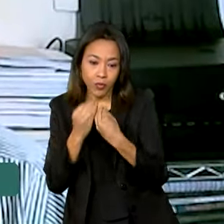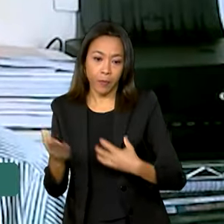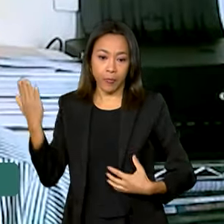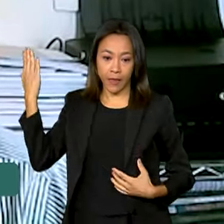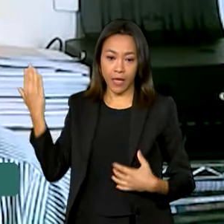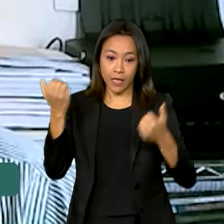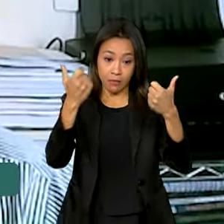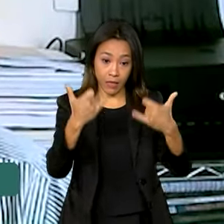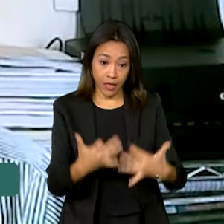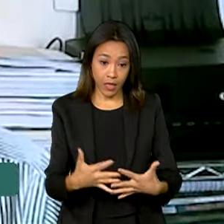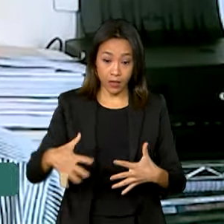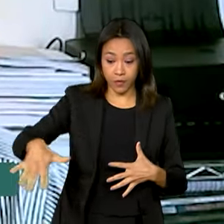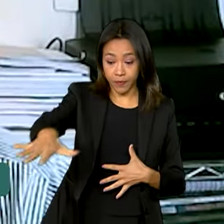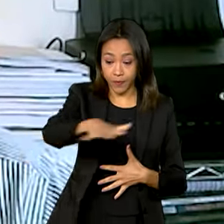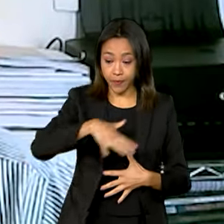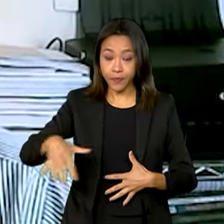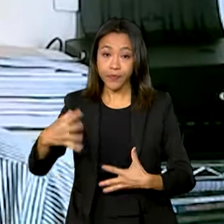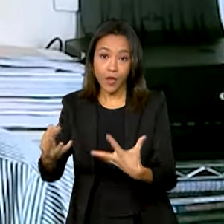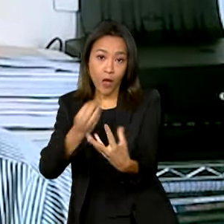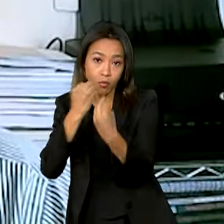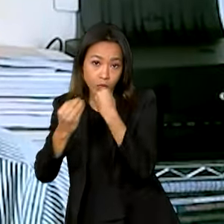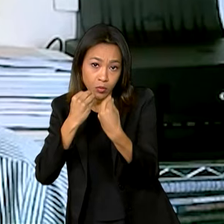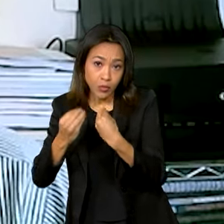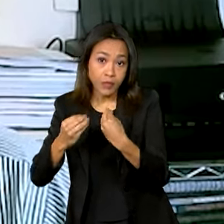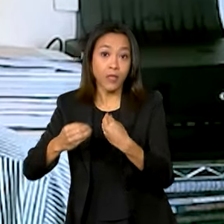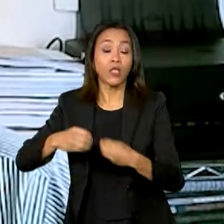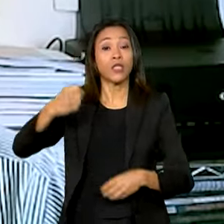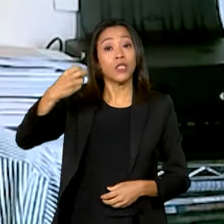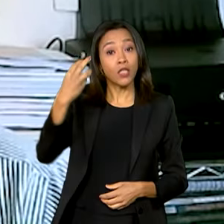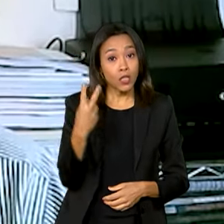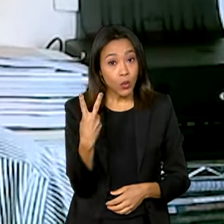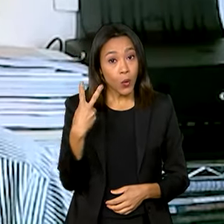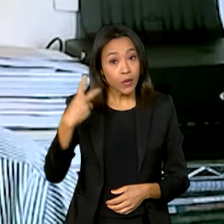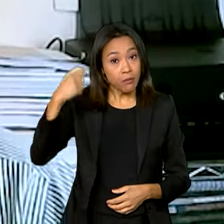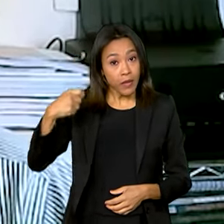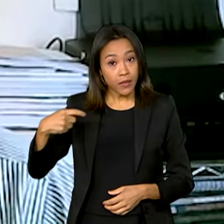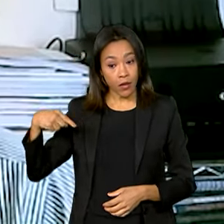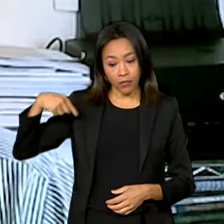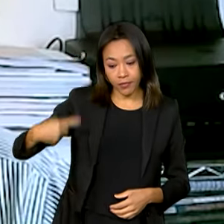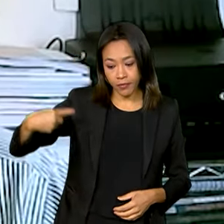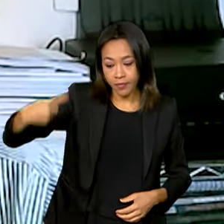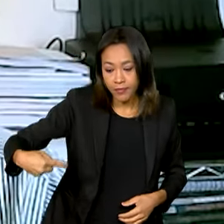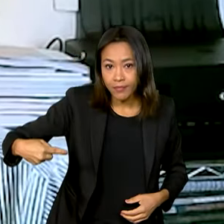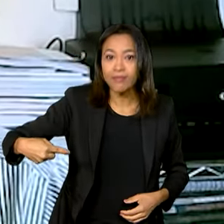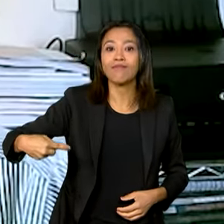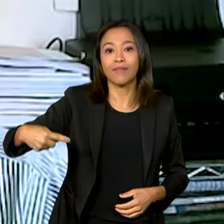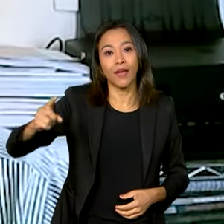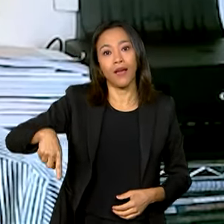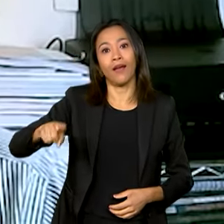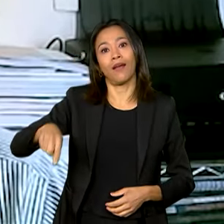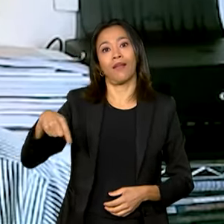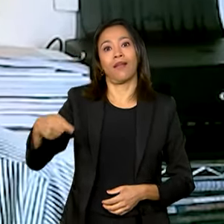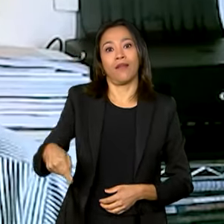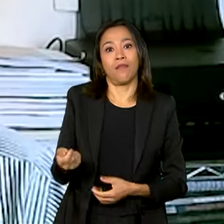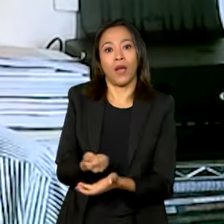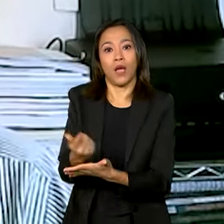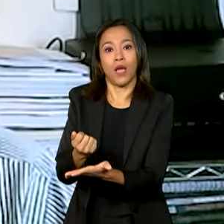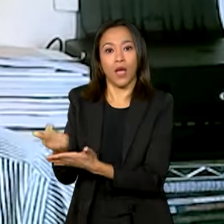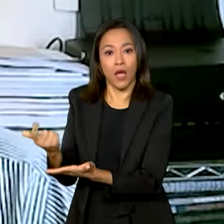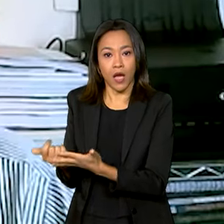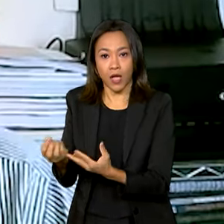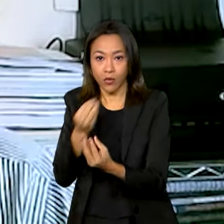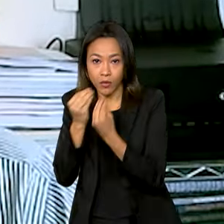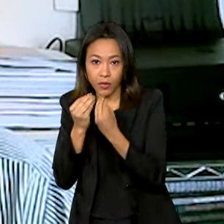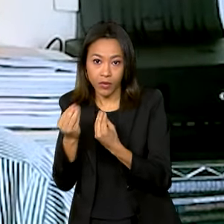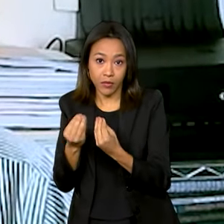alimentícios caíram pelo segundo mês consecutivo, influenciados pela alimentação para consumo no domicílio. Em